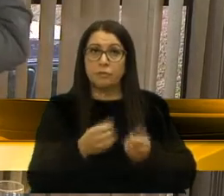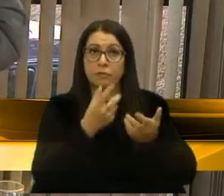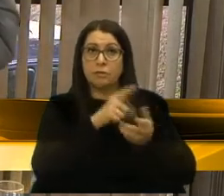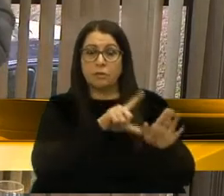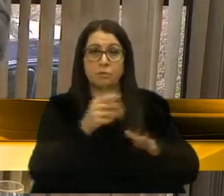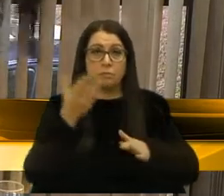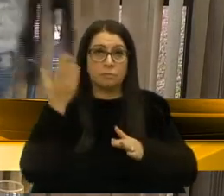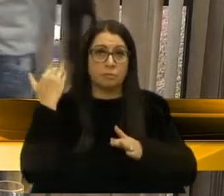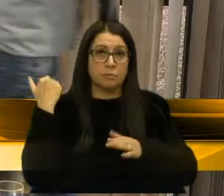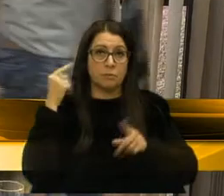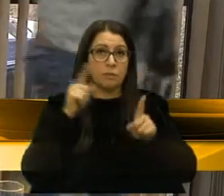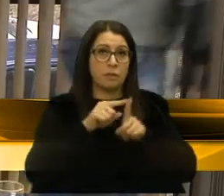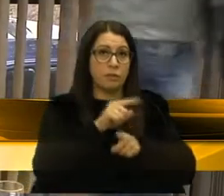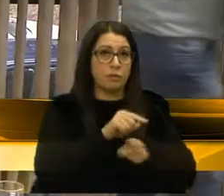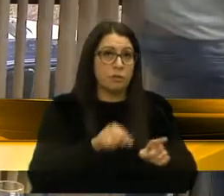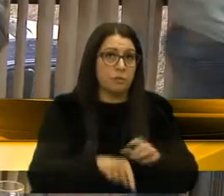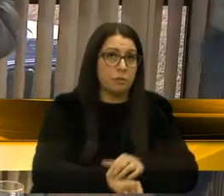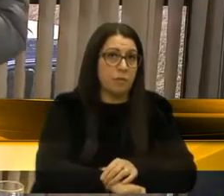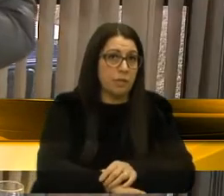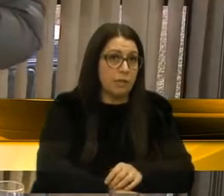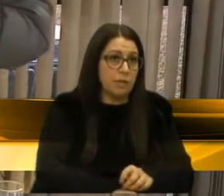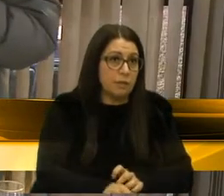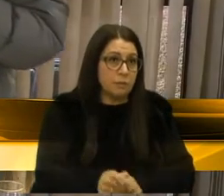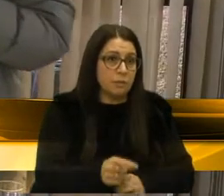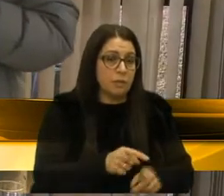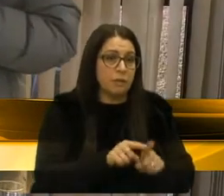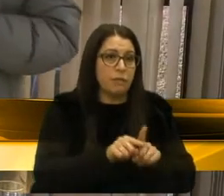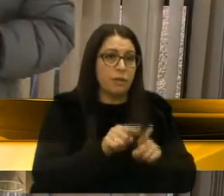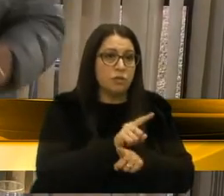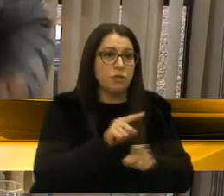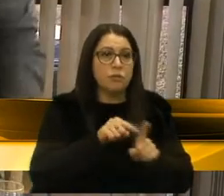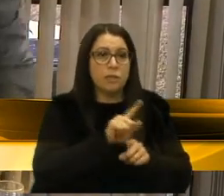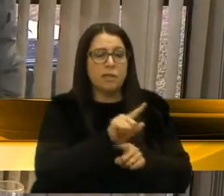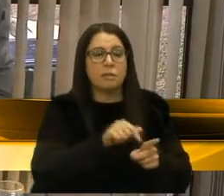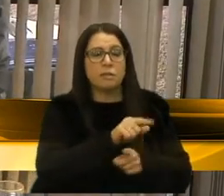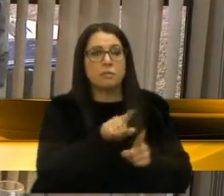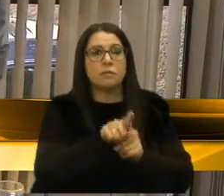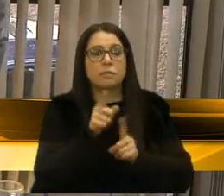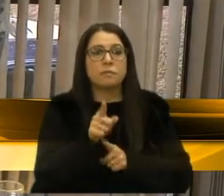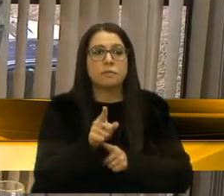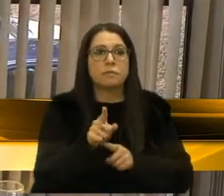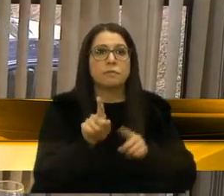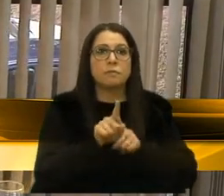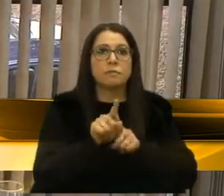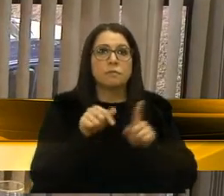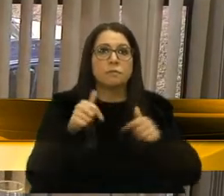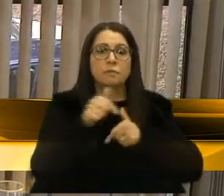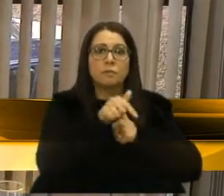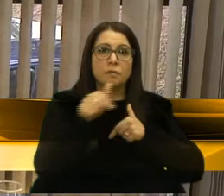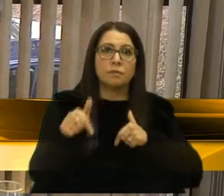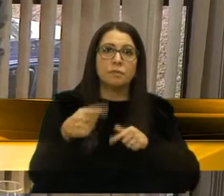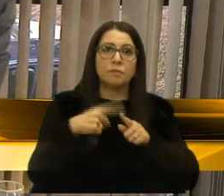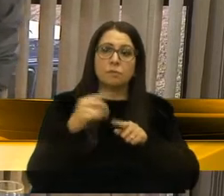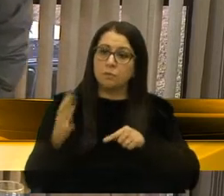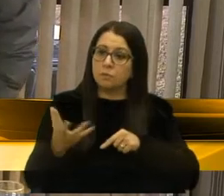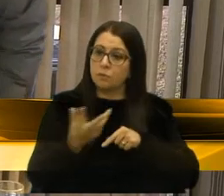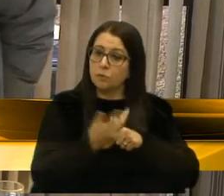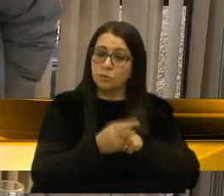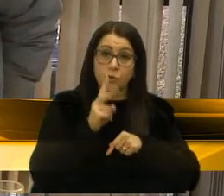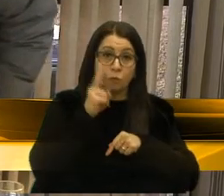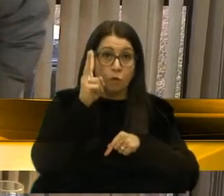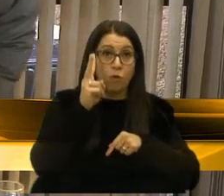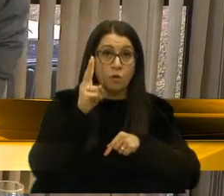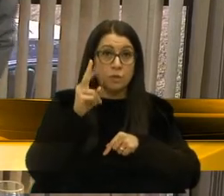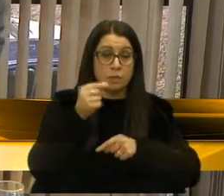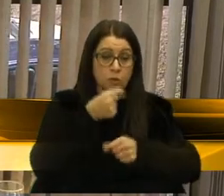semana passada, que eu não preciso dizer o quanto essa luta vem sendo feita, vem sendo travada, por todas as forças ativas